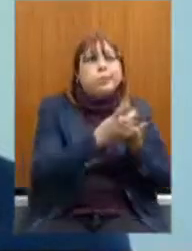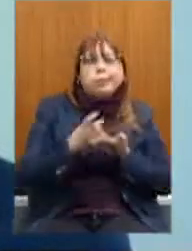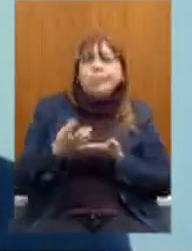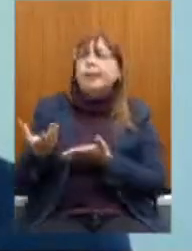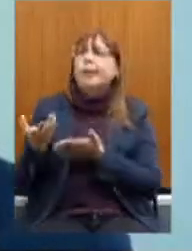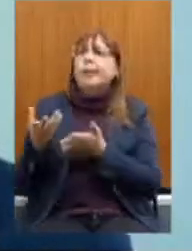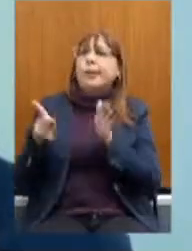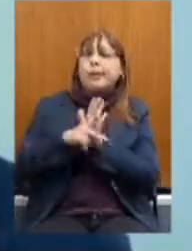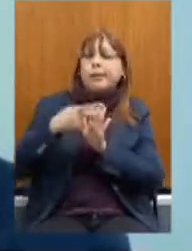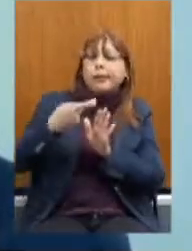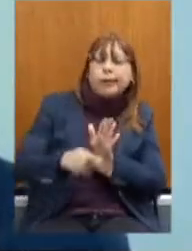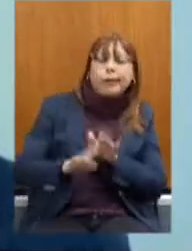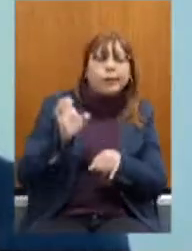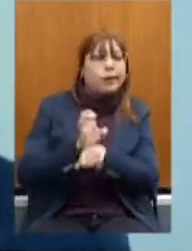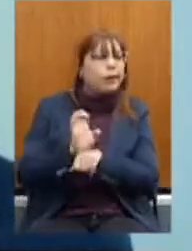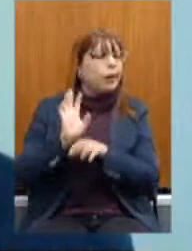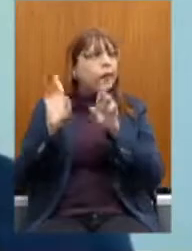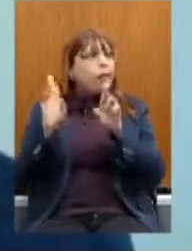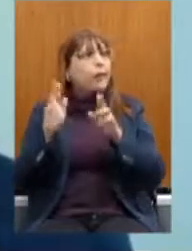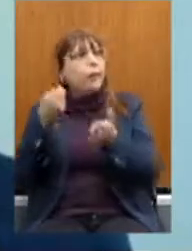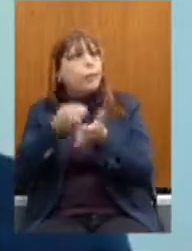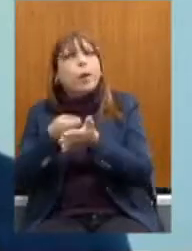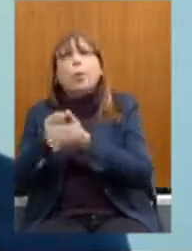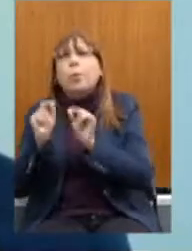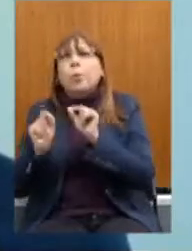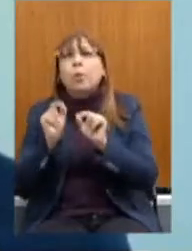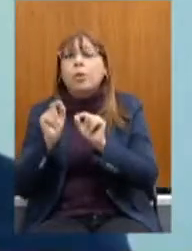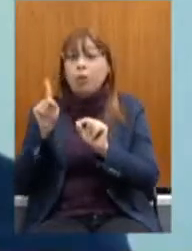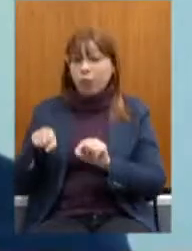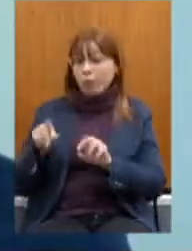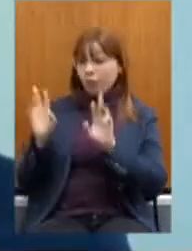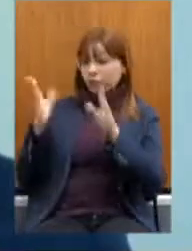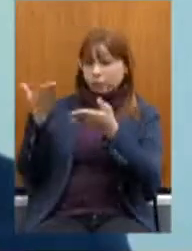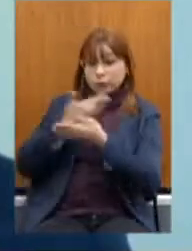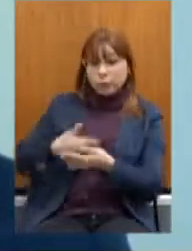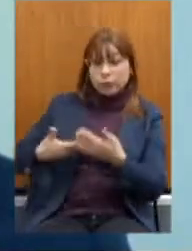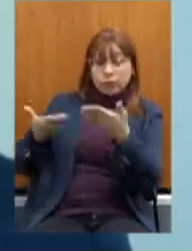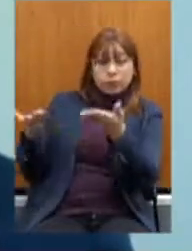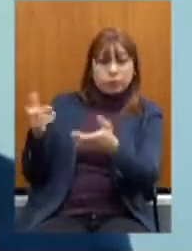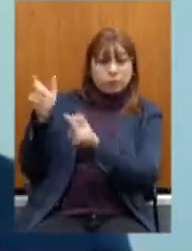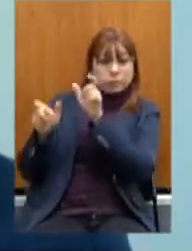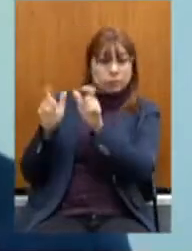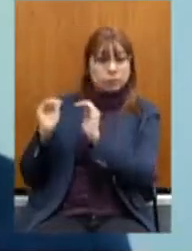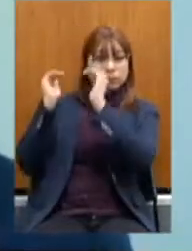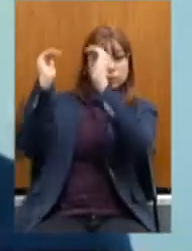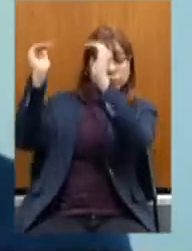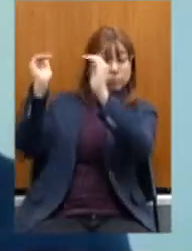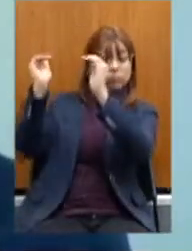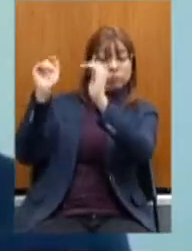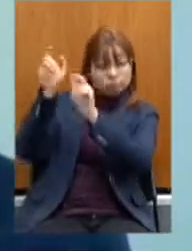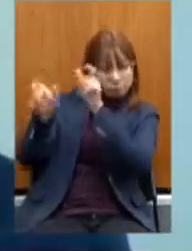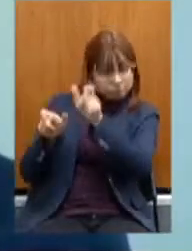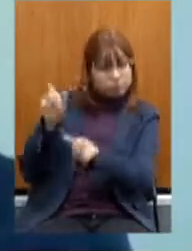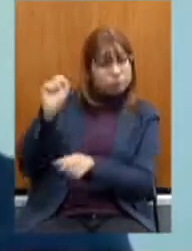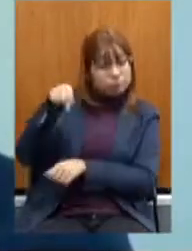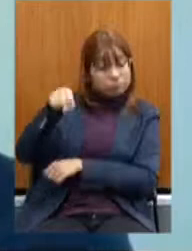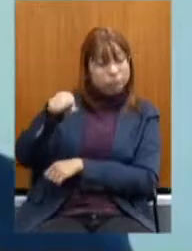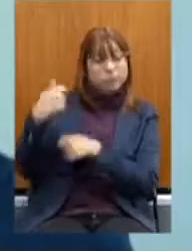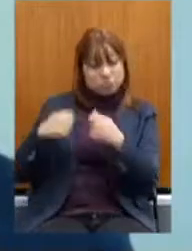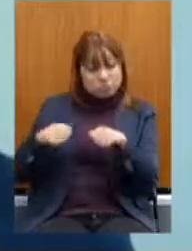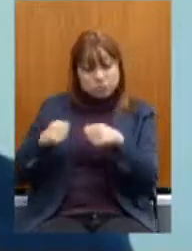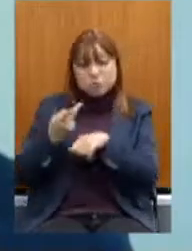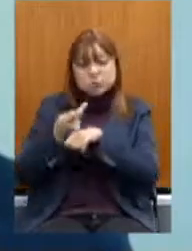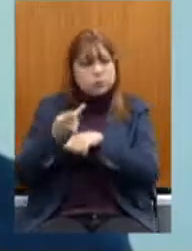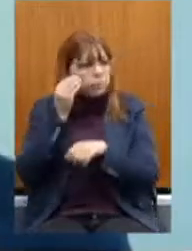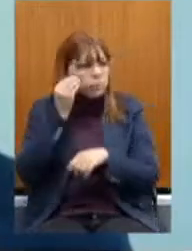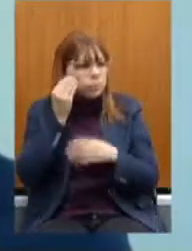que o Estado Tem que pagar São as pessoas Que estão aí Nos governando Essas pessoas Elas deveriam sim Procurar